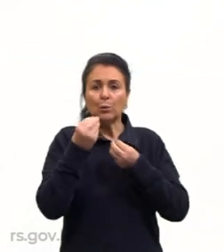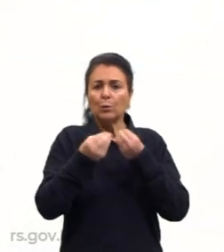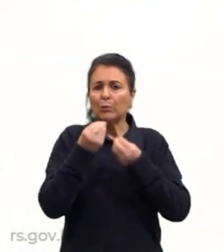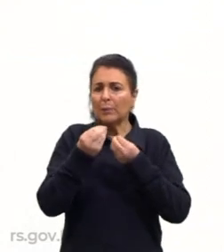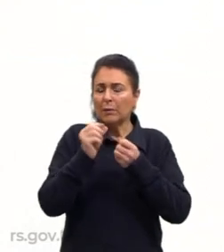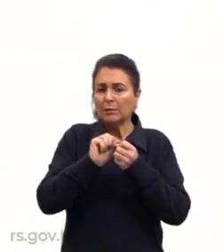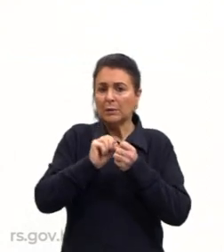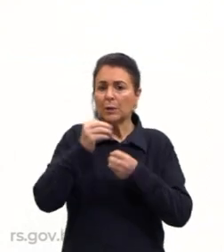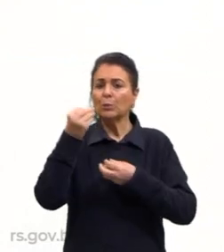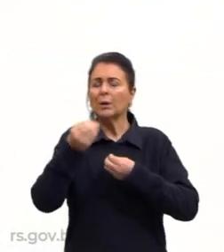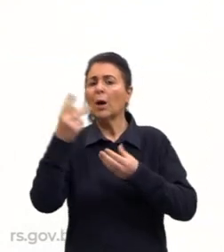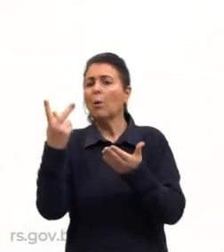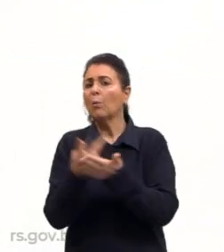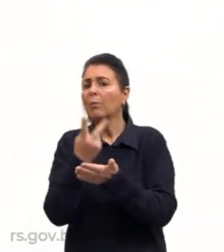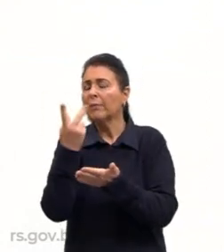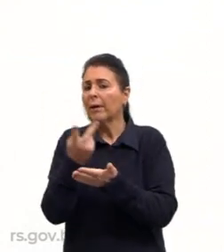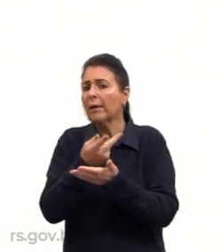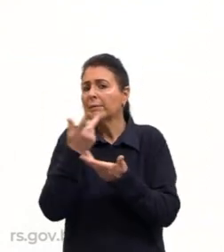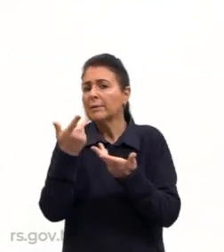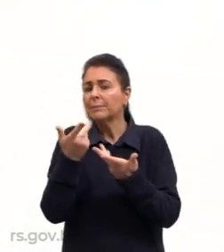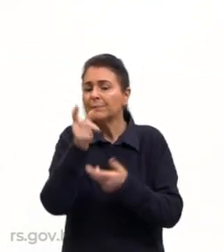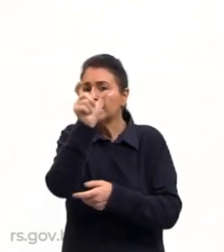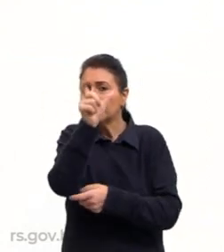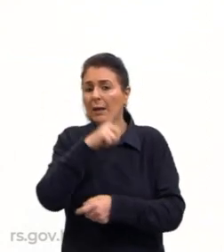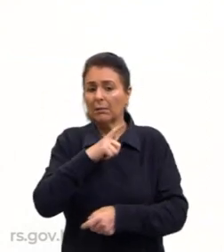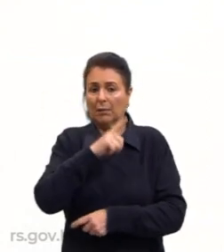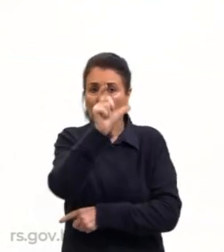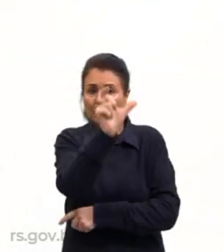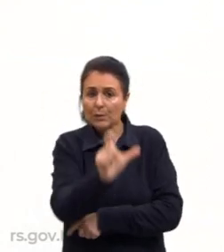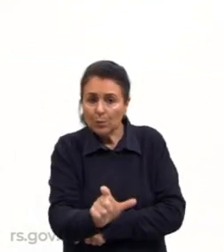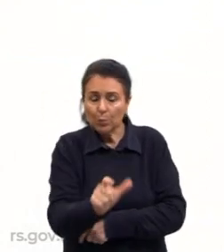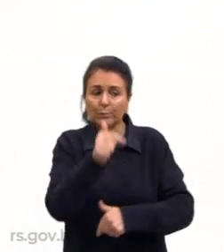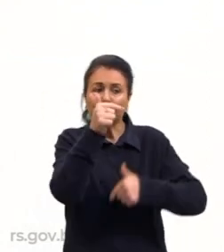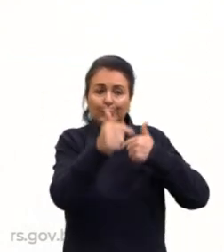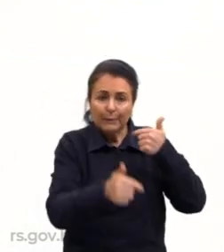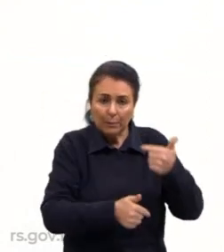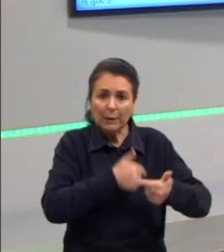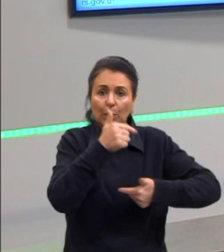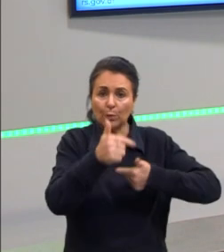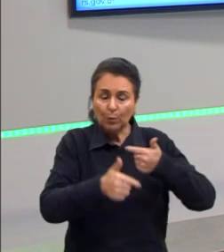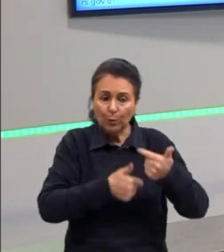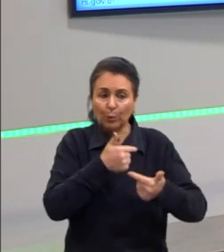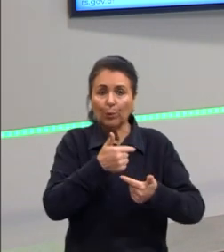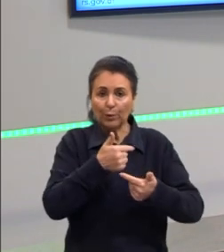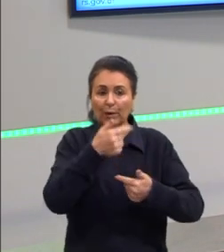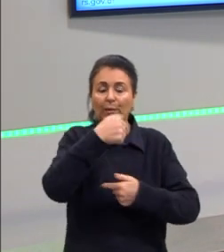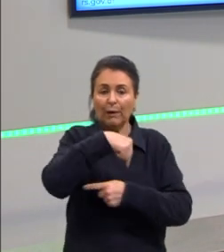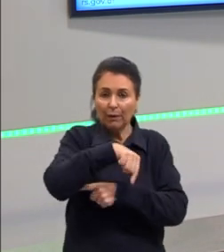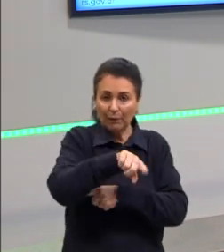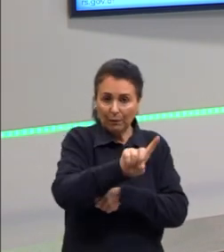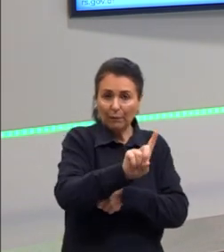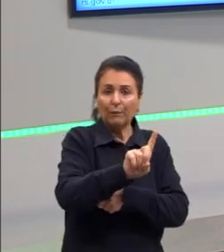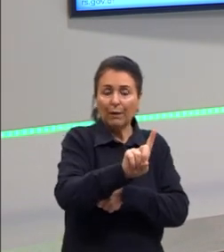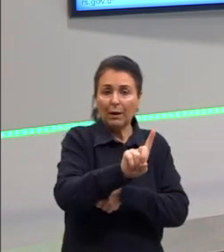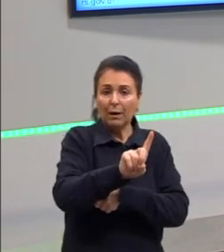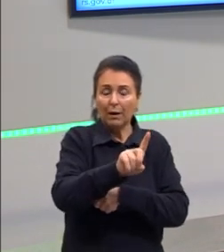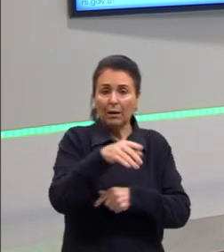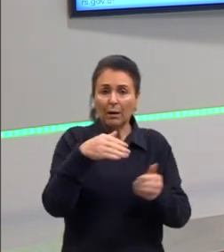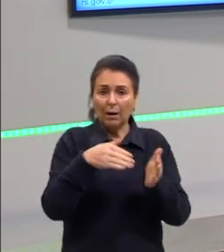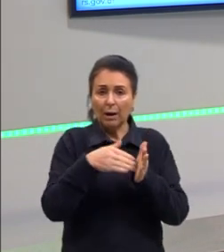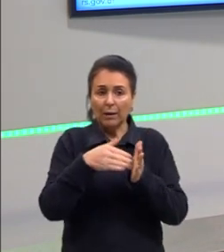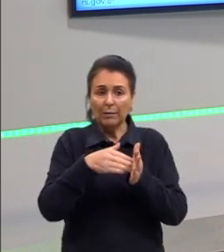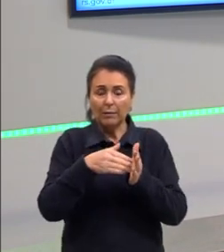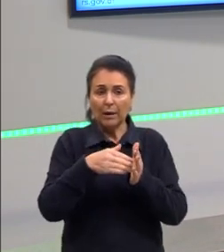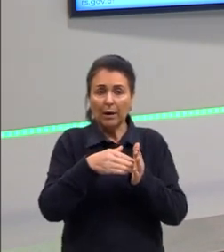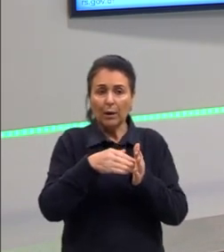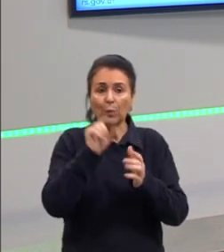Tu tem, então, as pessoas, né? O trabalhador indo até o local, indo até essa peça